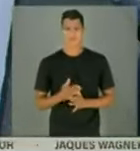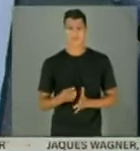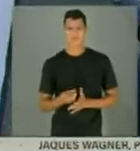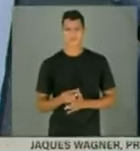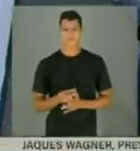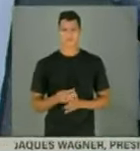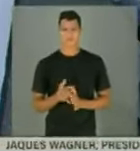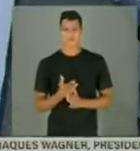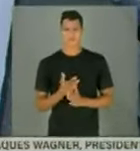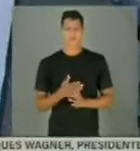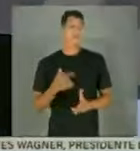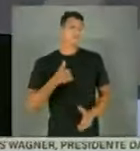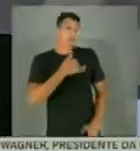Então, é uma pena que o senhor não saiba disso, né?